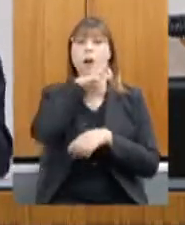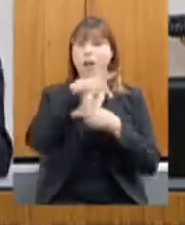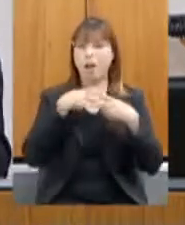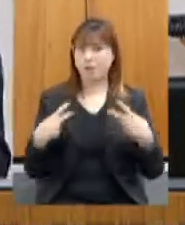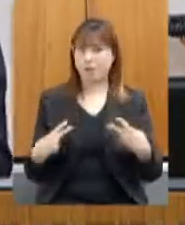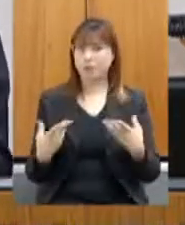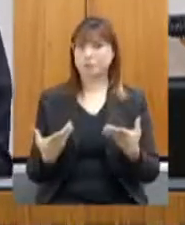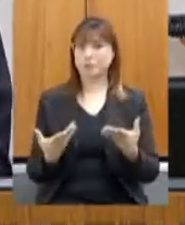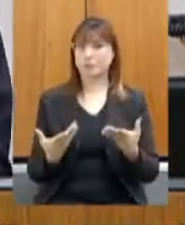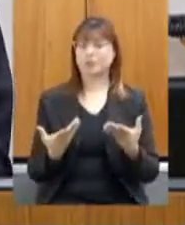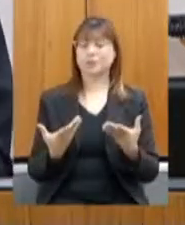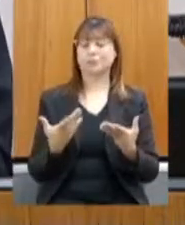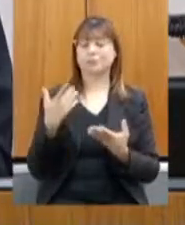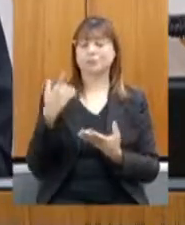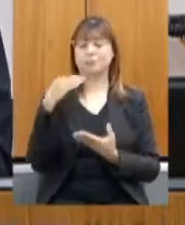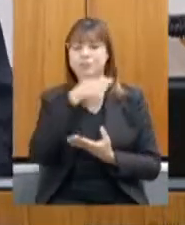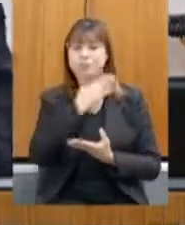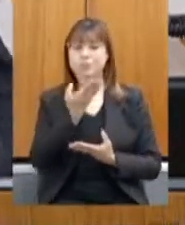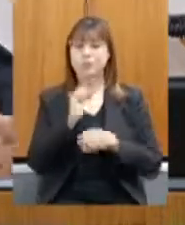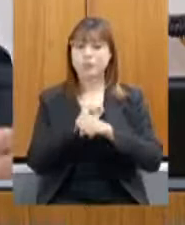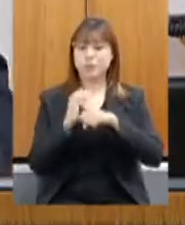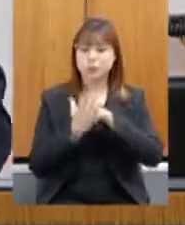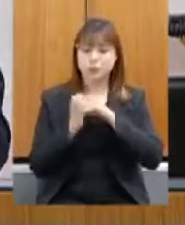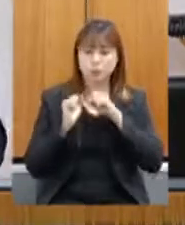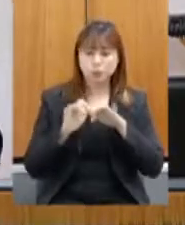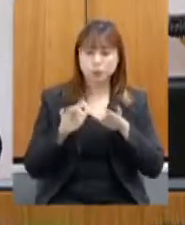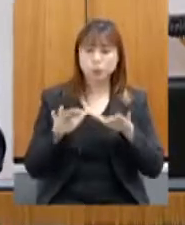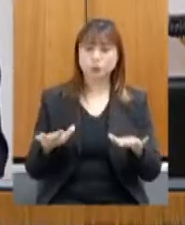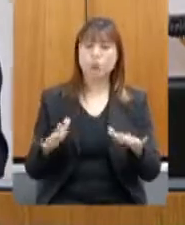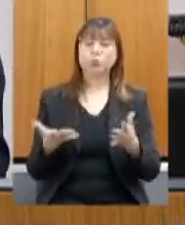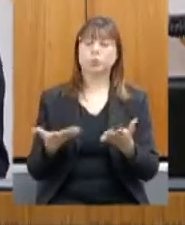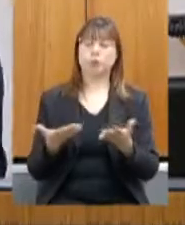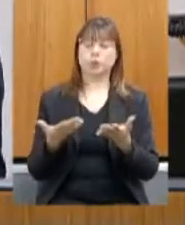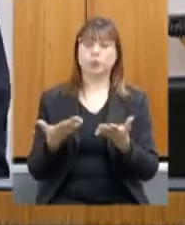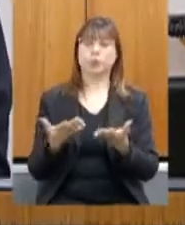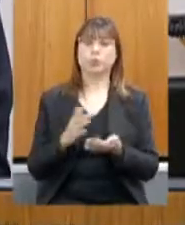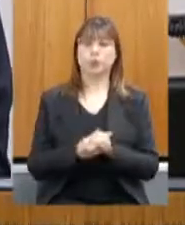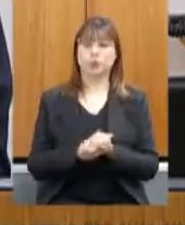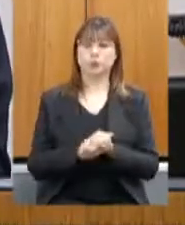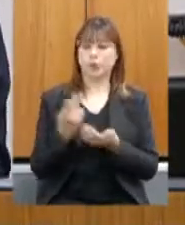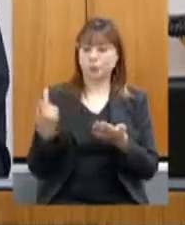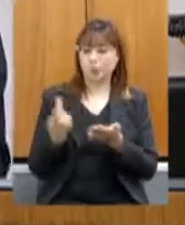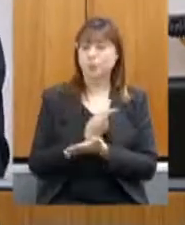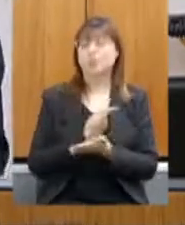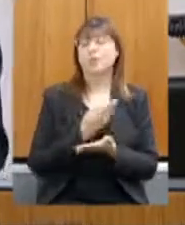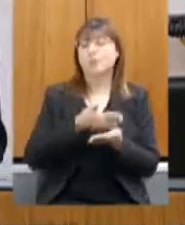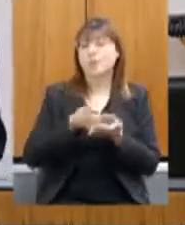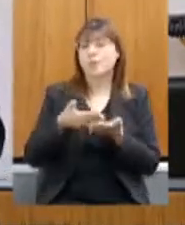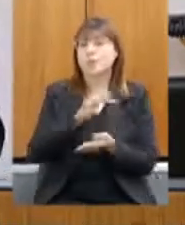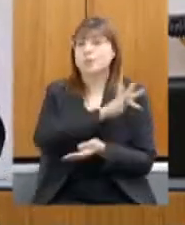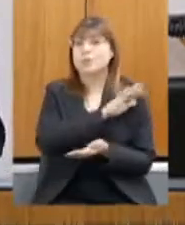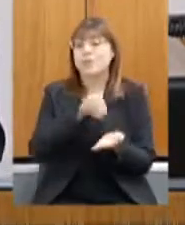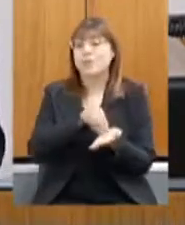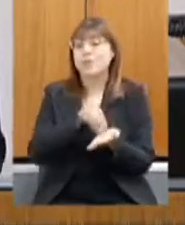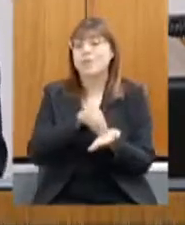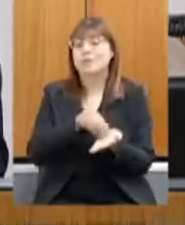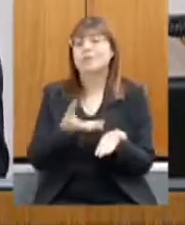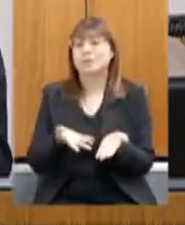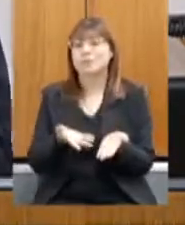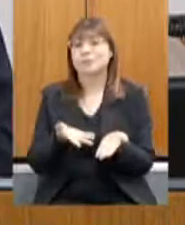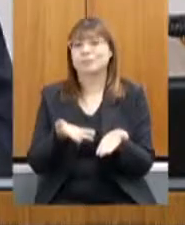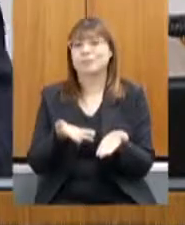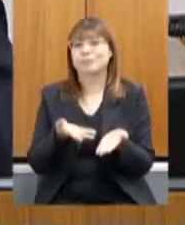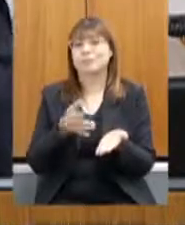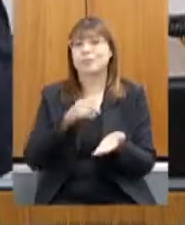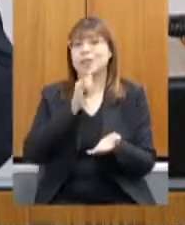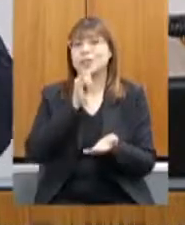iniciou justamente num consumo de alimentos sem fiscalização num mercado de animais vivos lá em